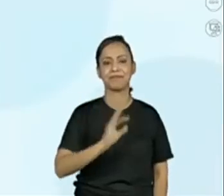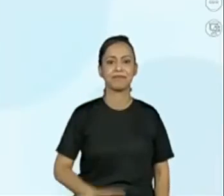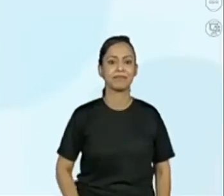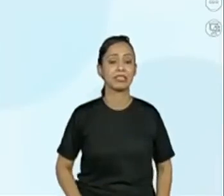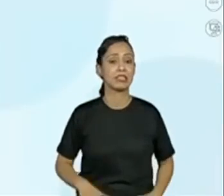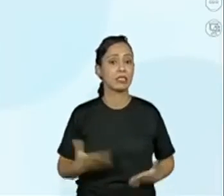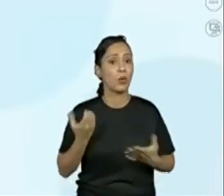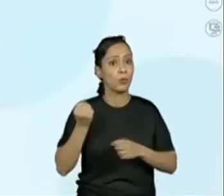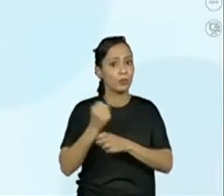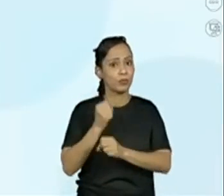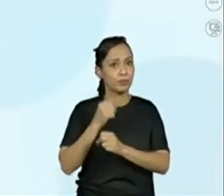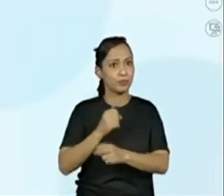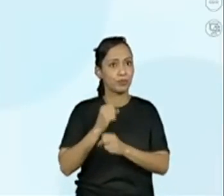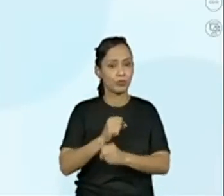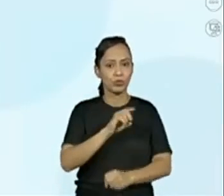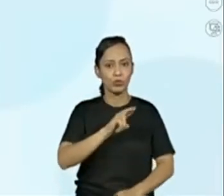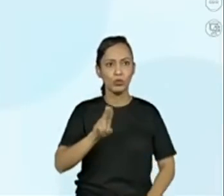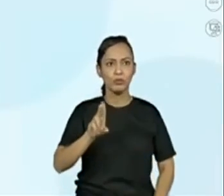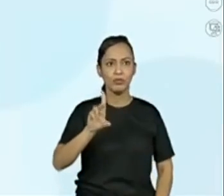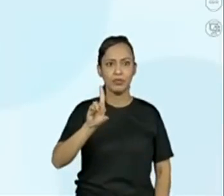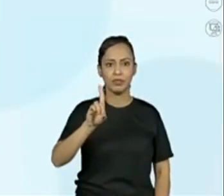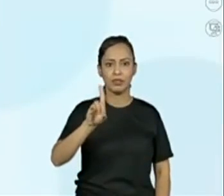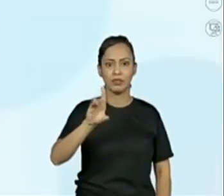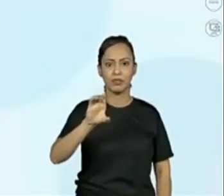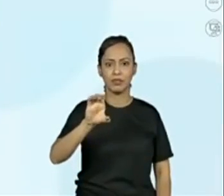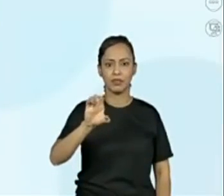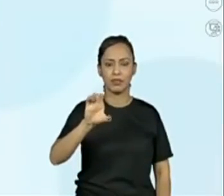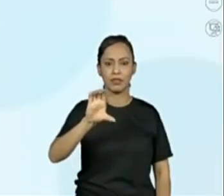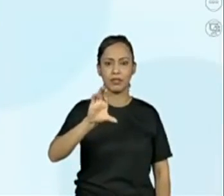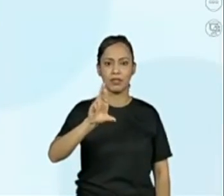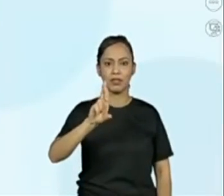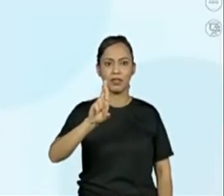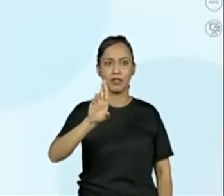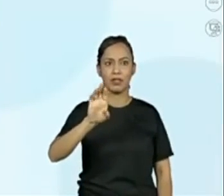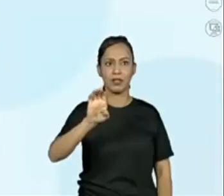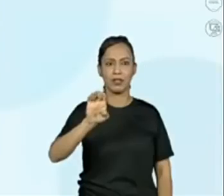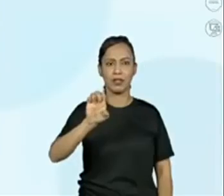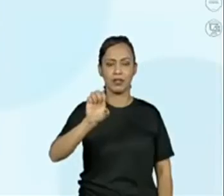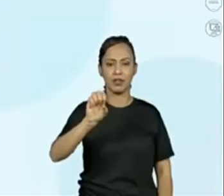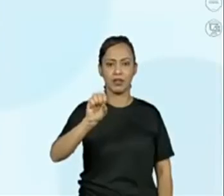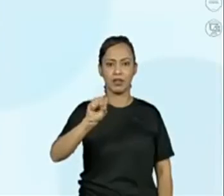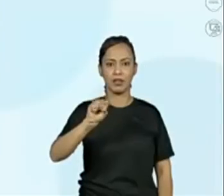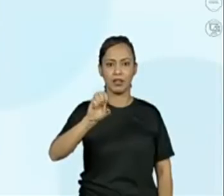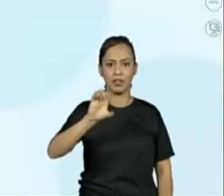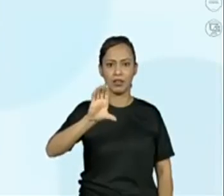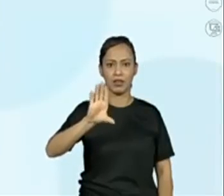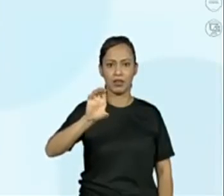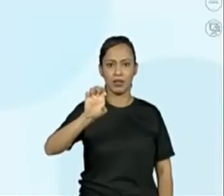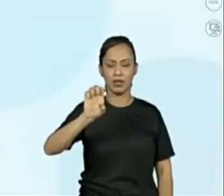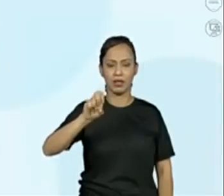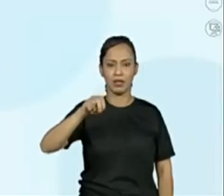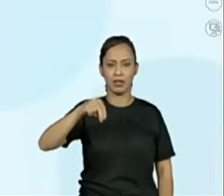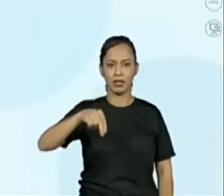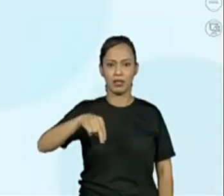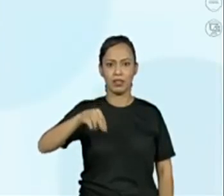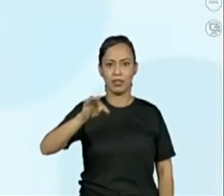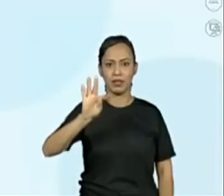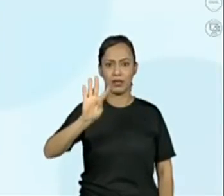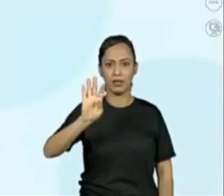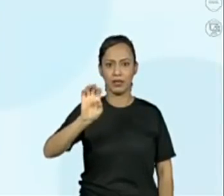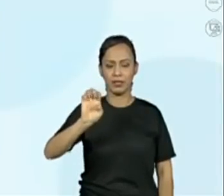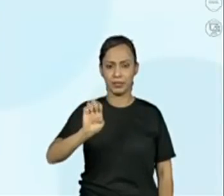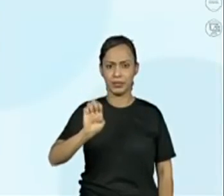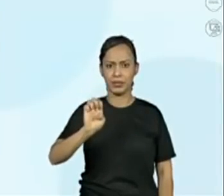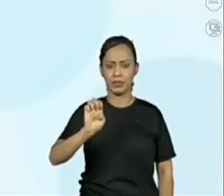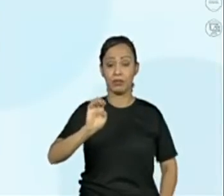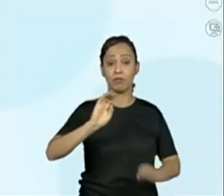Portanto, decrescente. Então, a ordem é decrescente. É de 10 em 10. Isso,